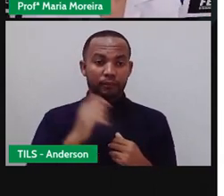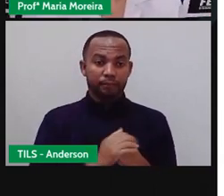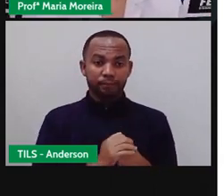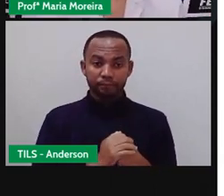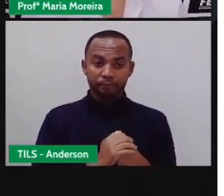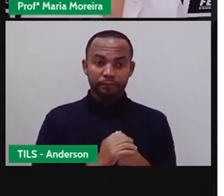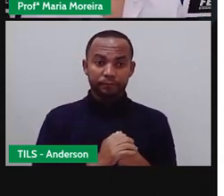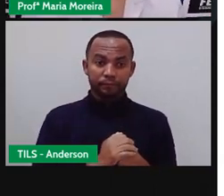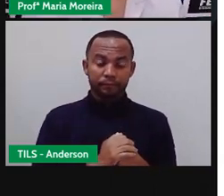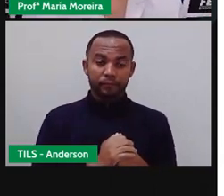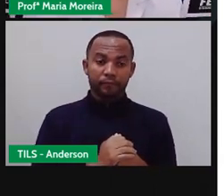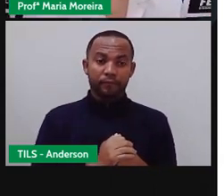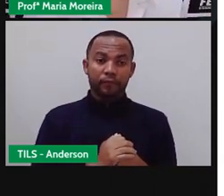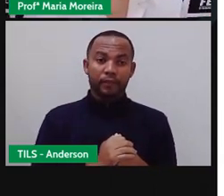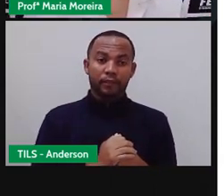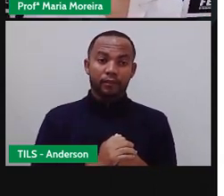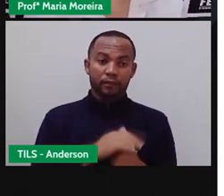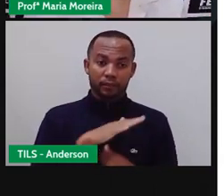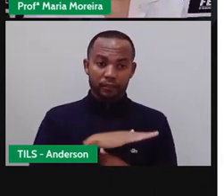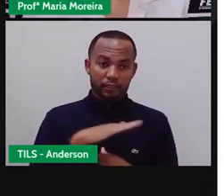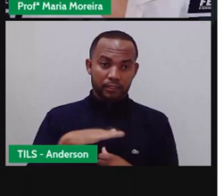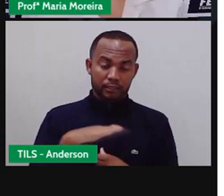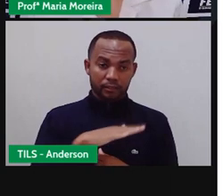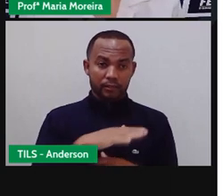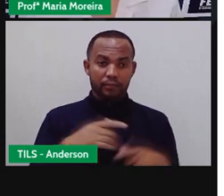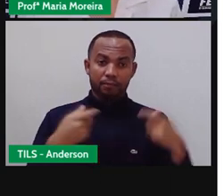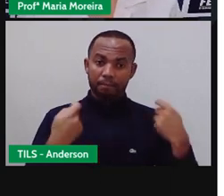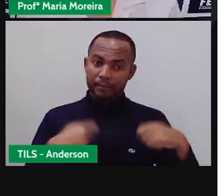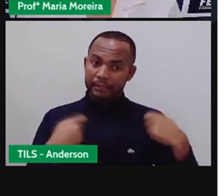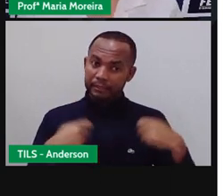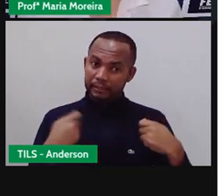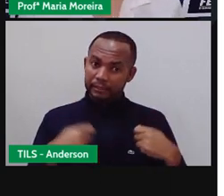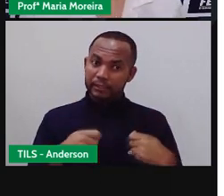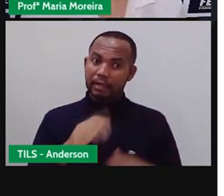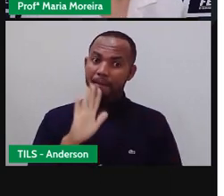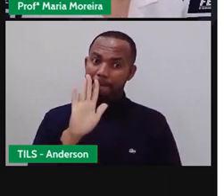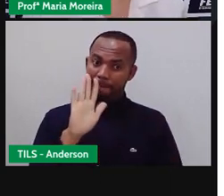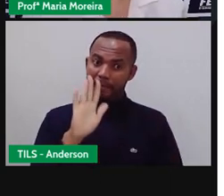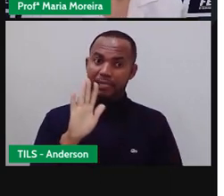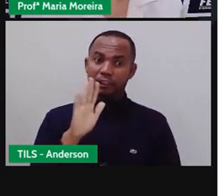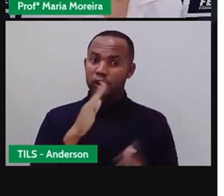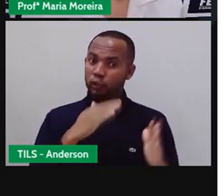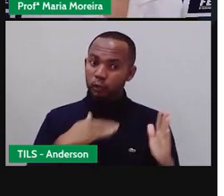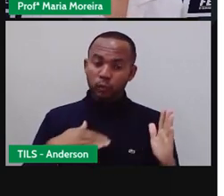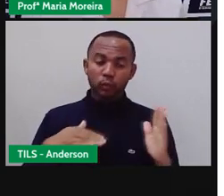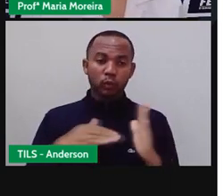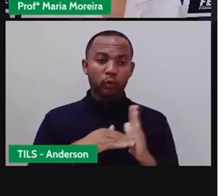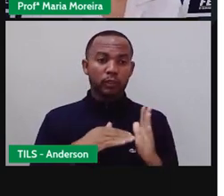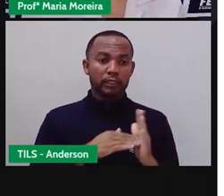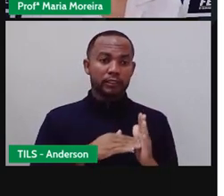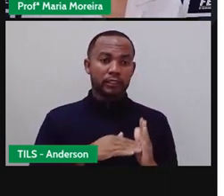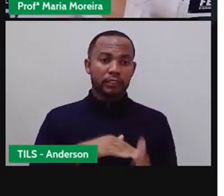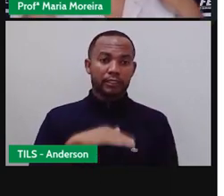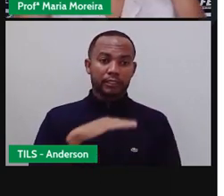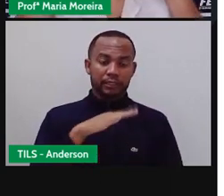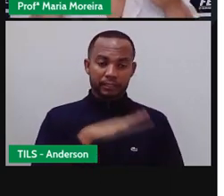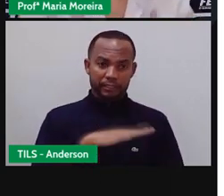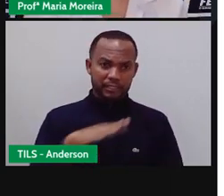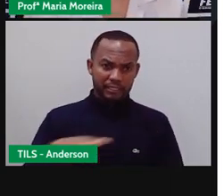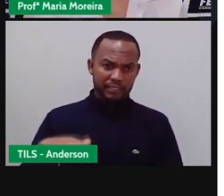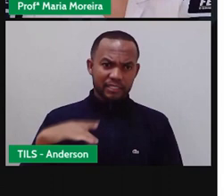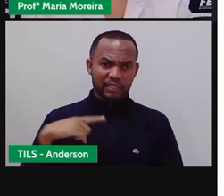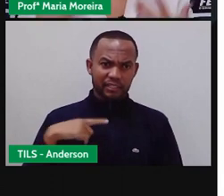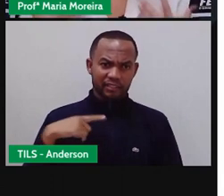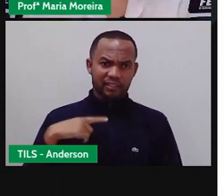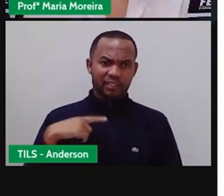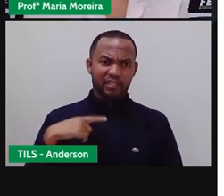seguinte, que as crianças precisam, mas nem toda criança tem acesso à internet, porque nem todo mundo tem a condição